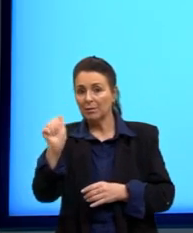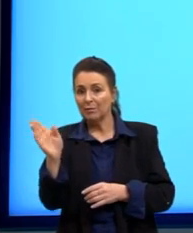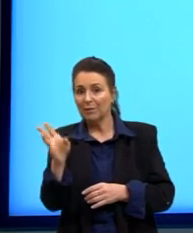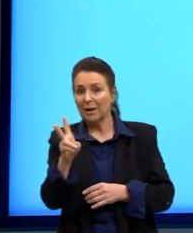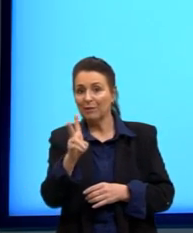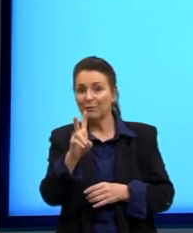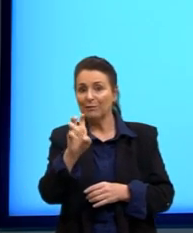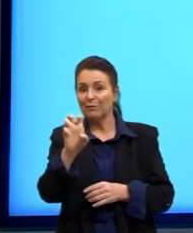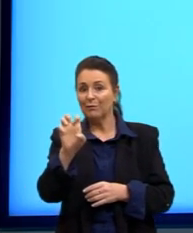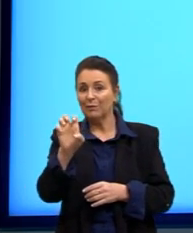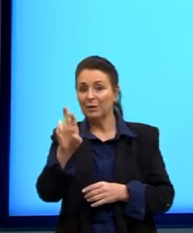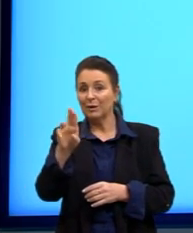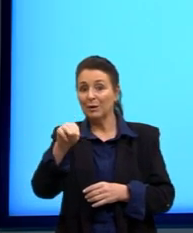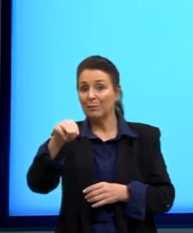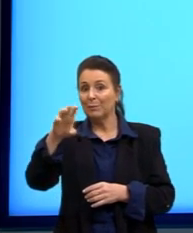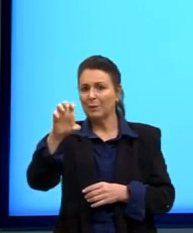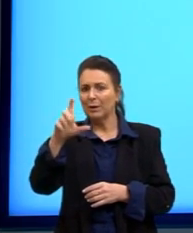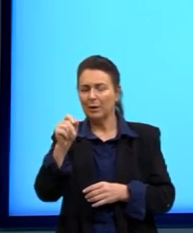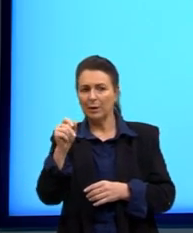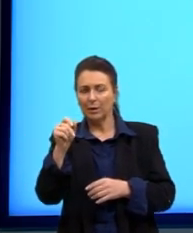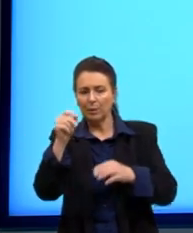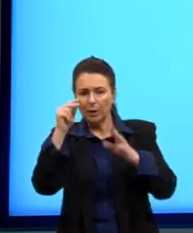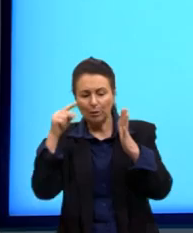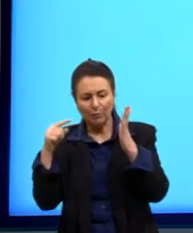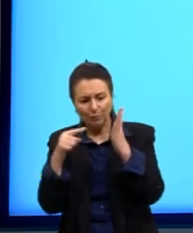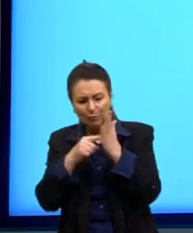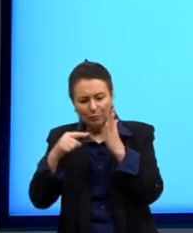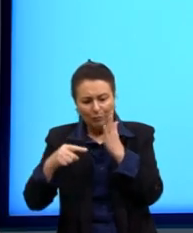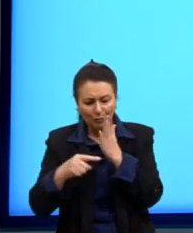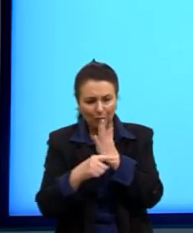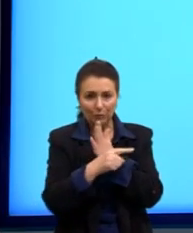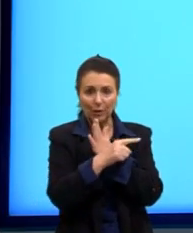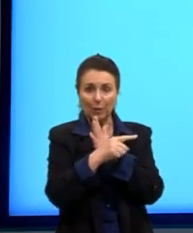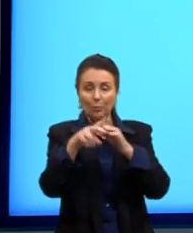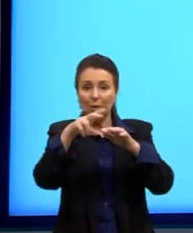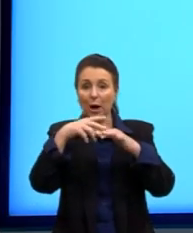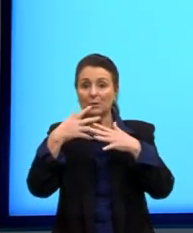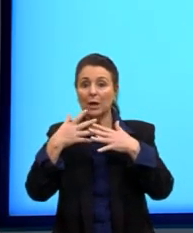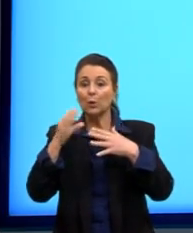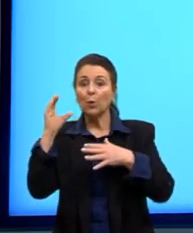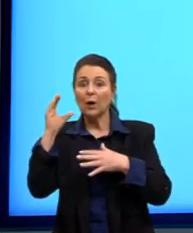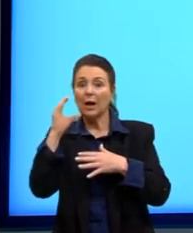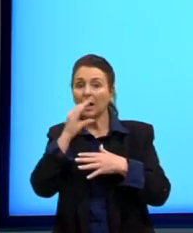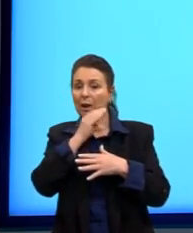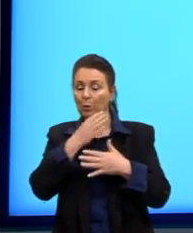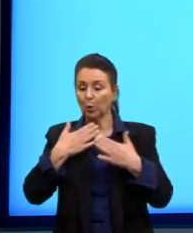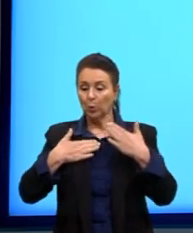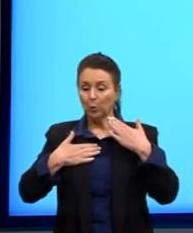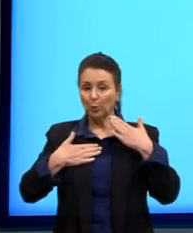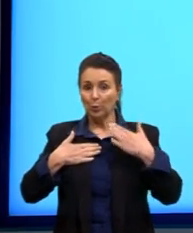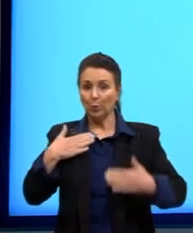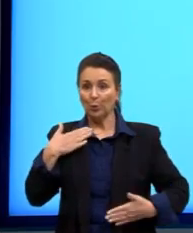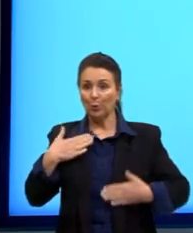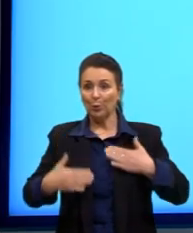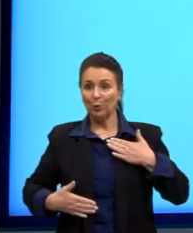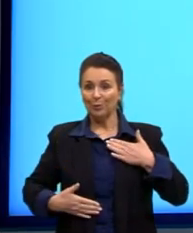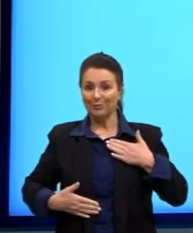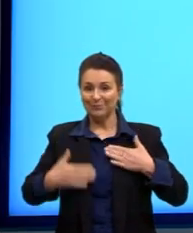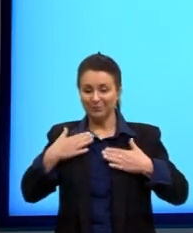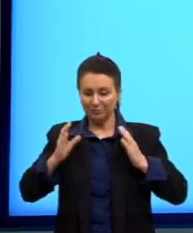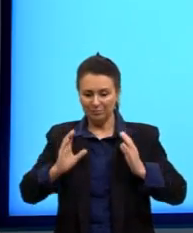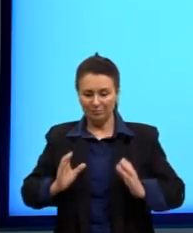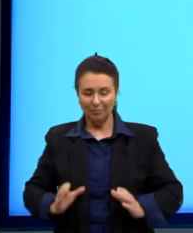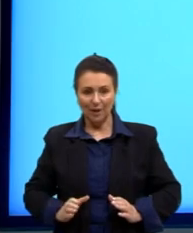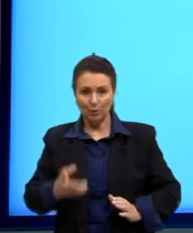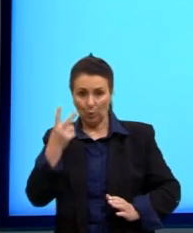pessoas ou ver algum tipo de emissão de calor através desses óculos. Porque, na verdade, a gente não consegue ver